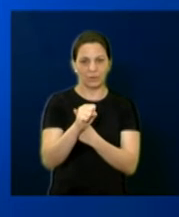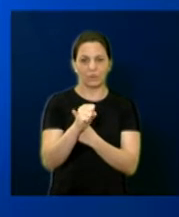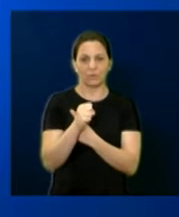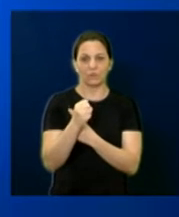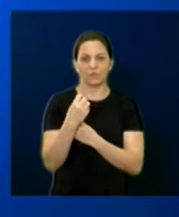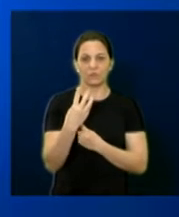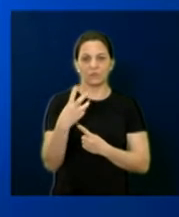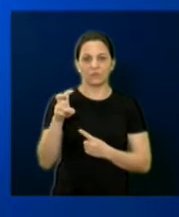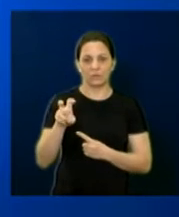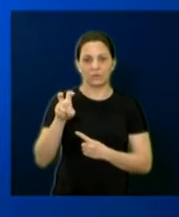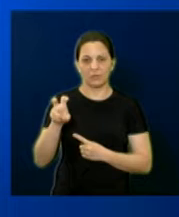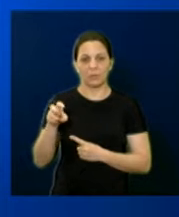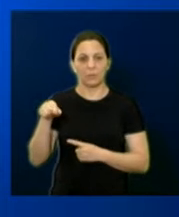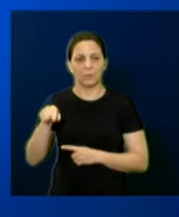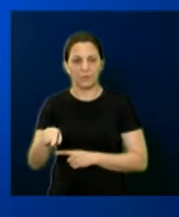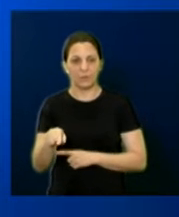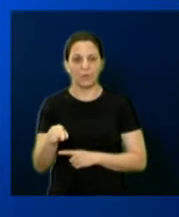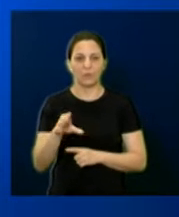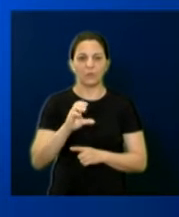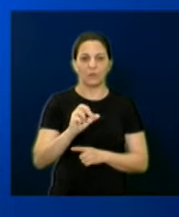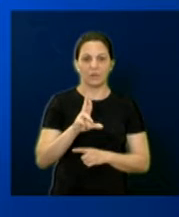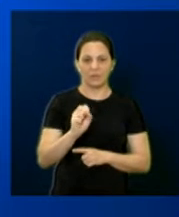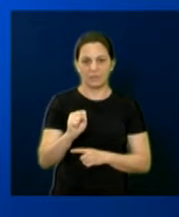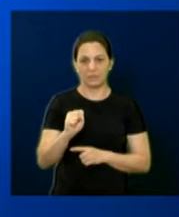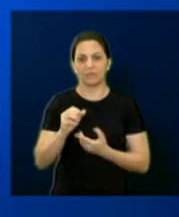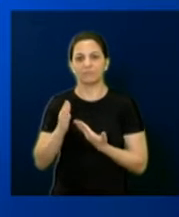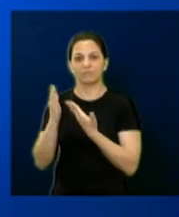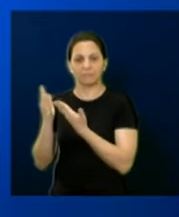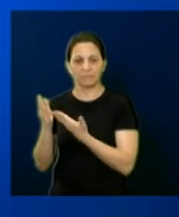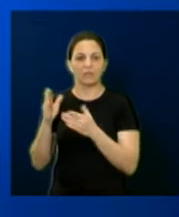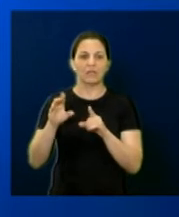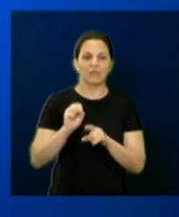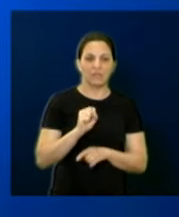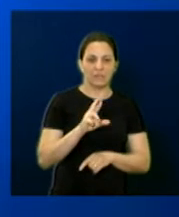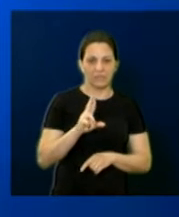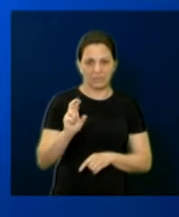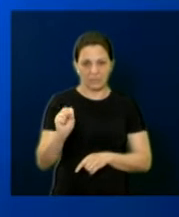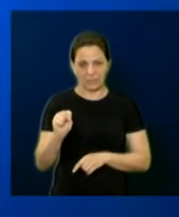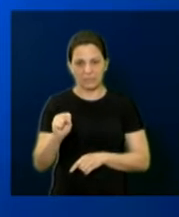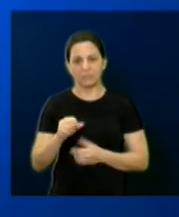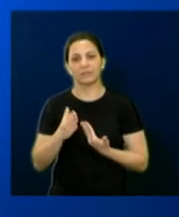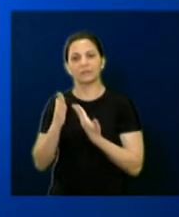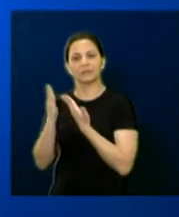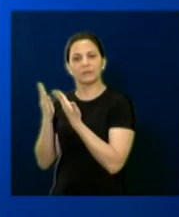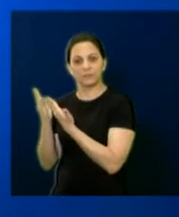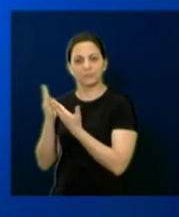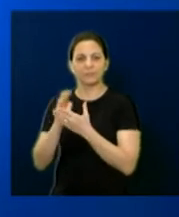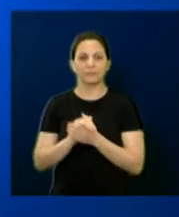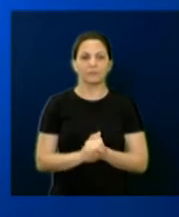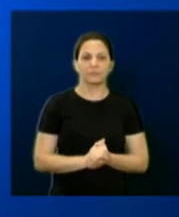CRAS Serviço Paif Estadual, 78 mil. CRAS Serviço Paif Federal, 262 mil.